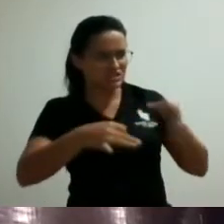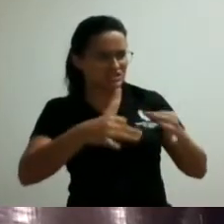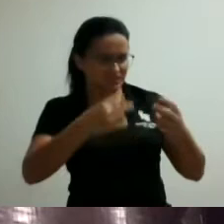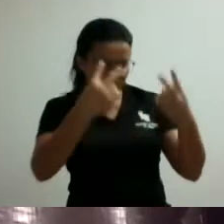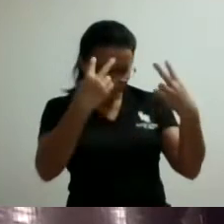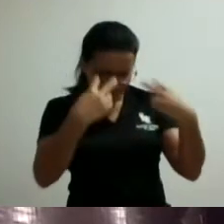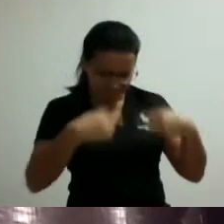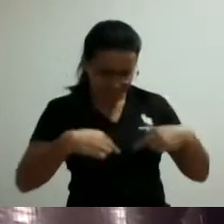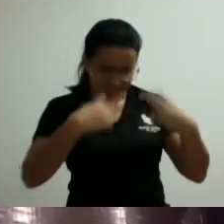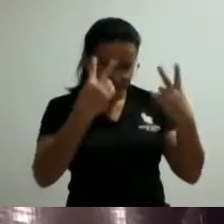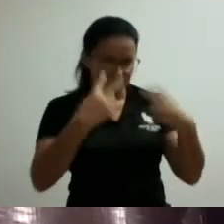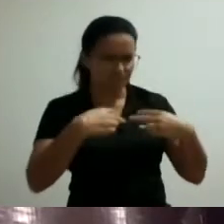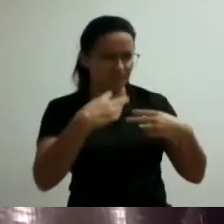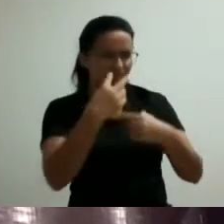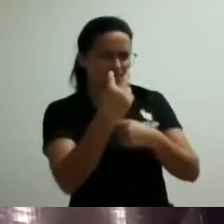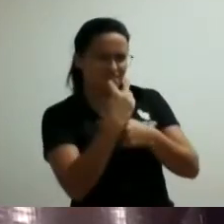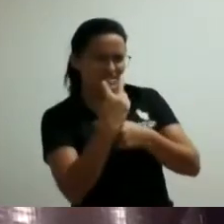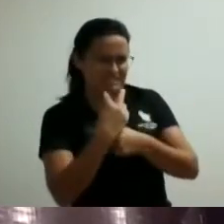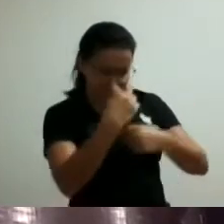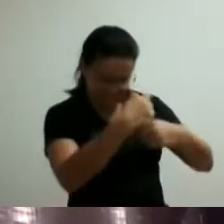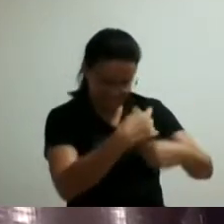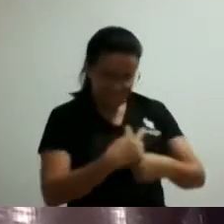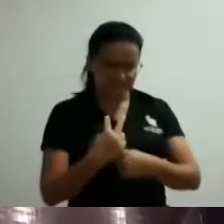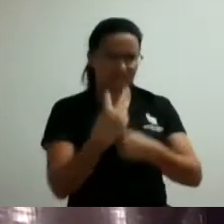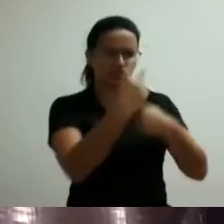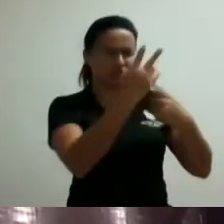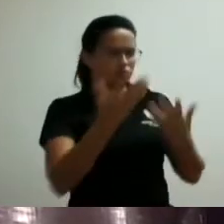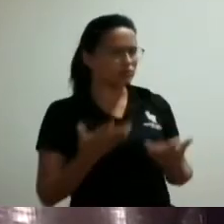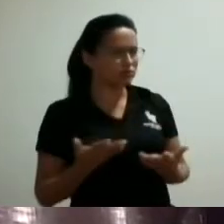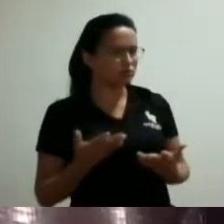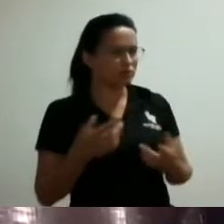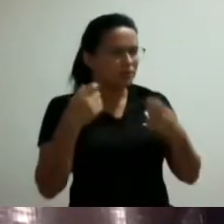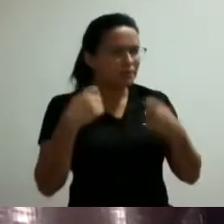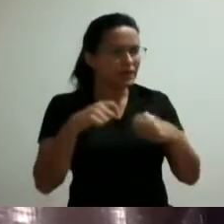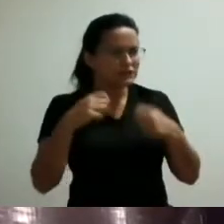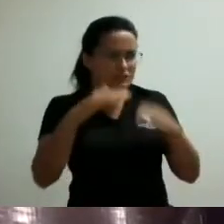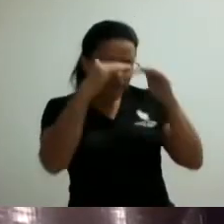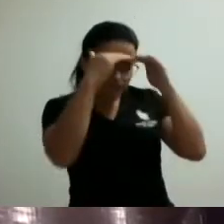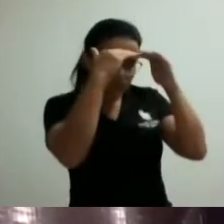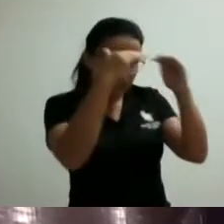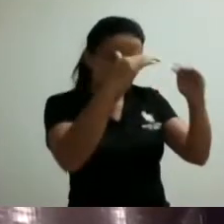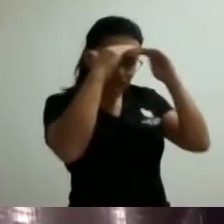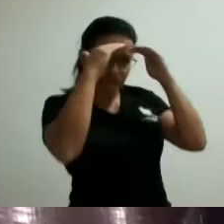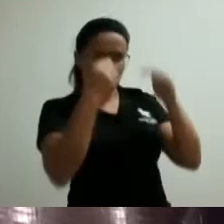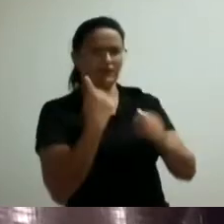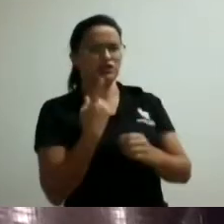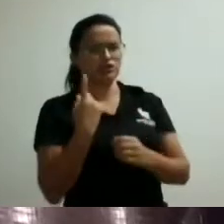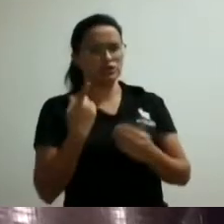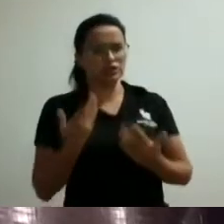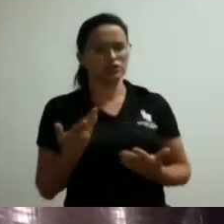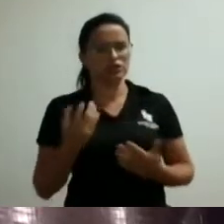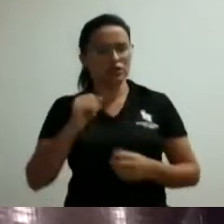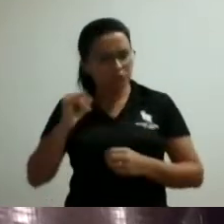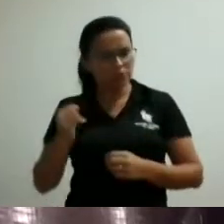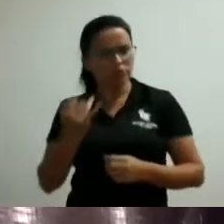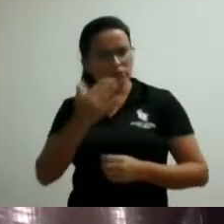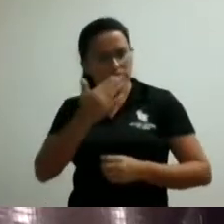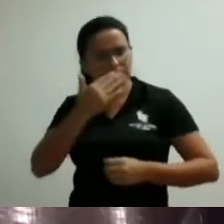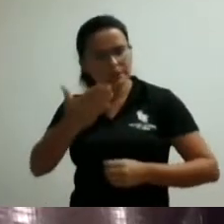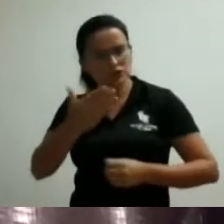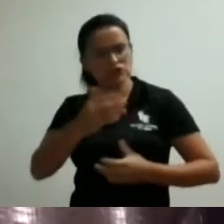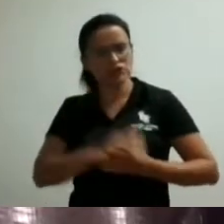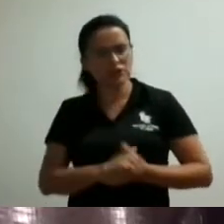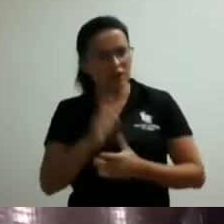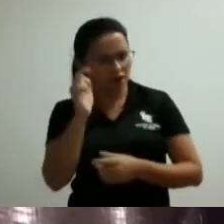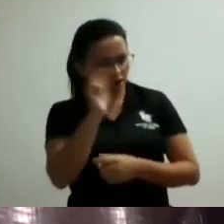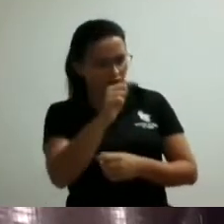respeito tem que ser mútuo né então já estava para falar isso aqui há algum tempo estou aproveitando a ocasião a oportunidade para vir aqui pedir ao judiciário um pouco mais de